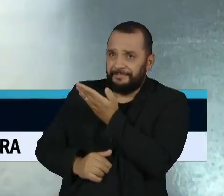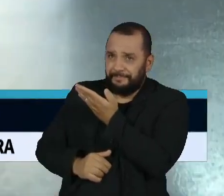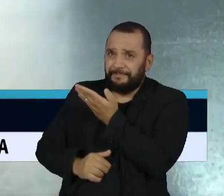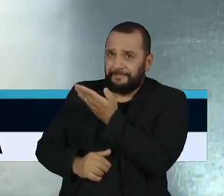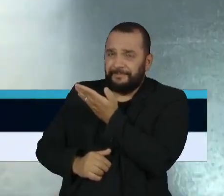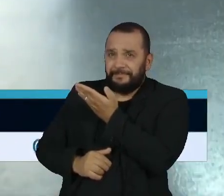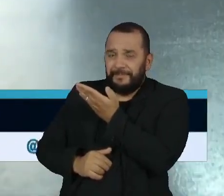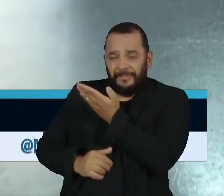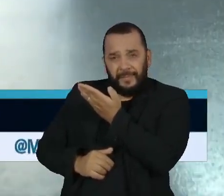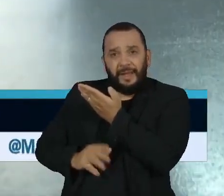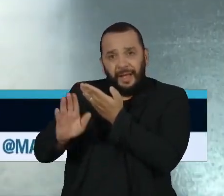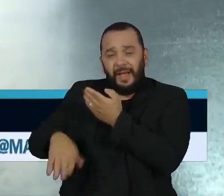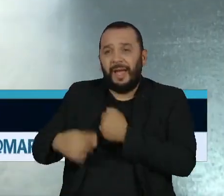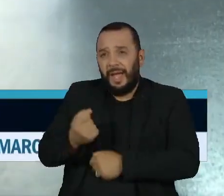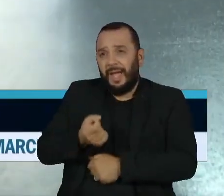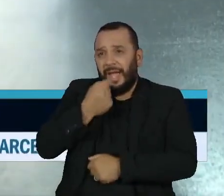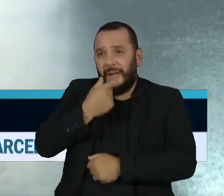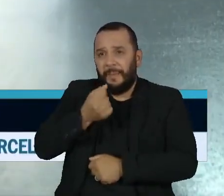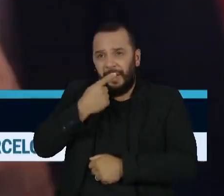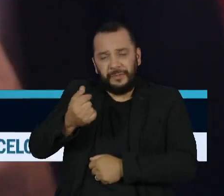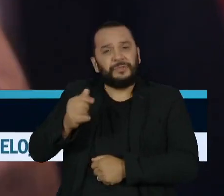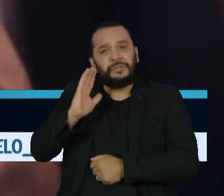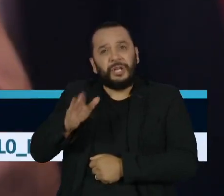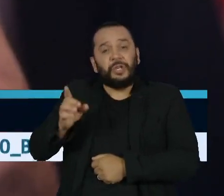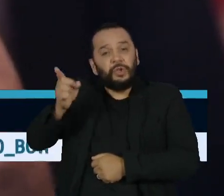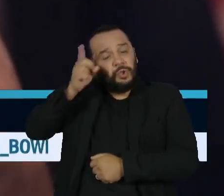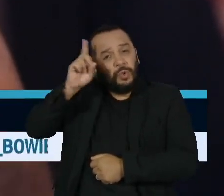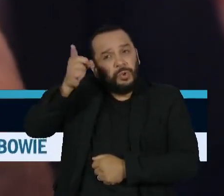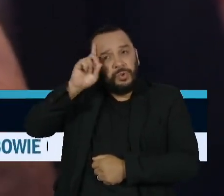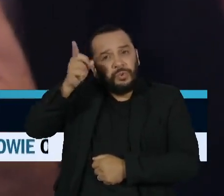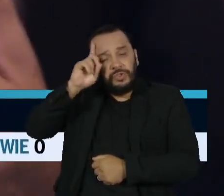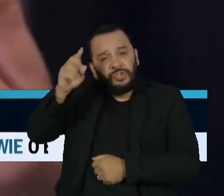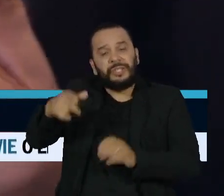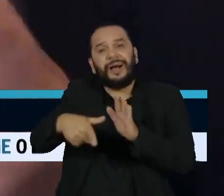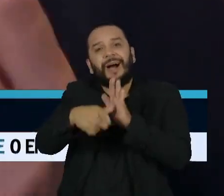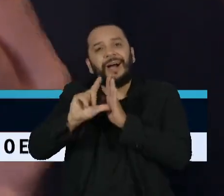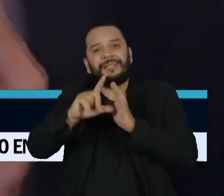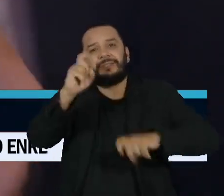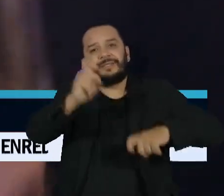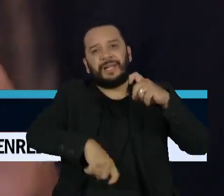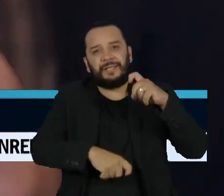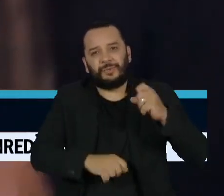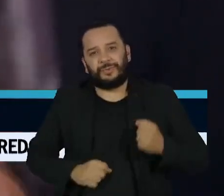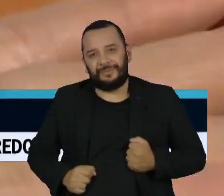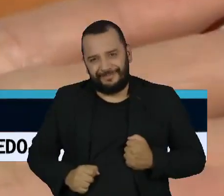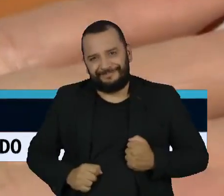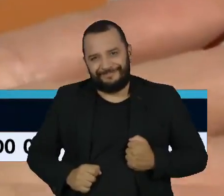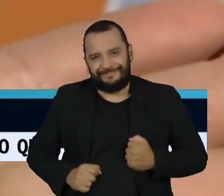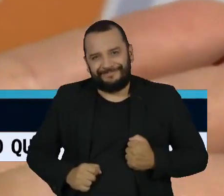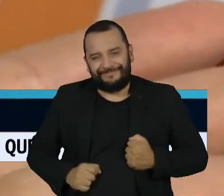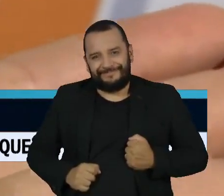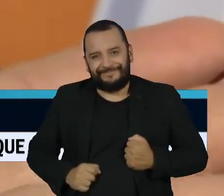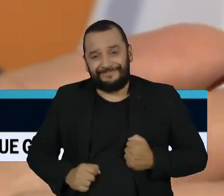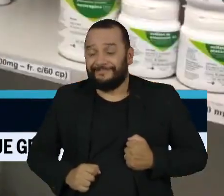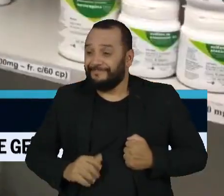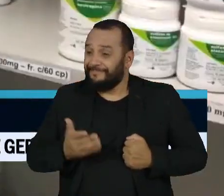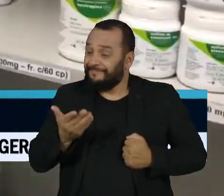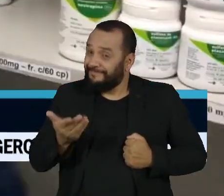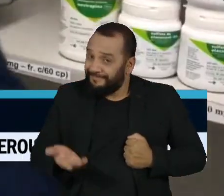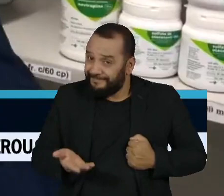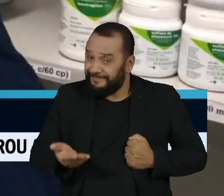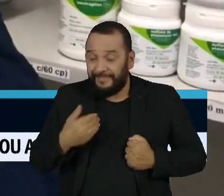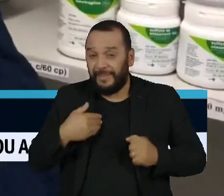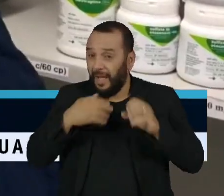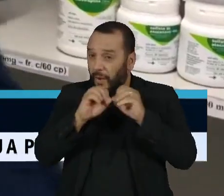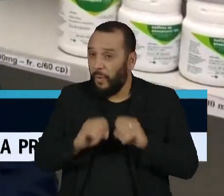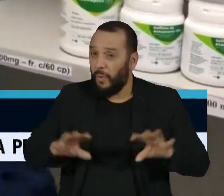Dois antivirais que são tomados diariamente antes da relação sexual arriscada. A ONU não estipulou uma